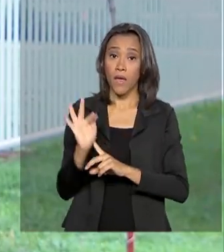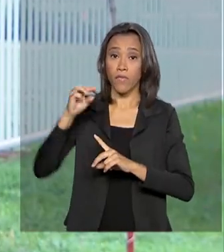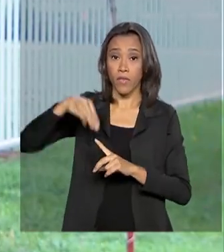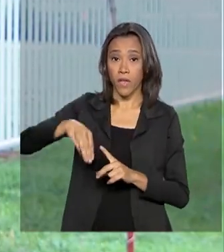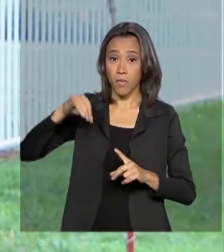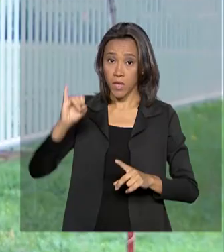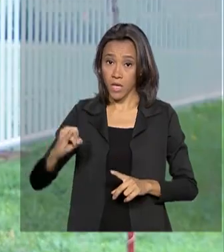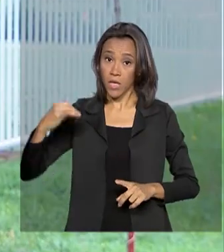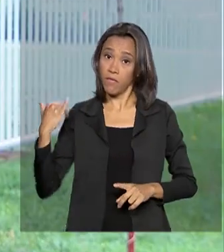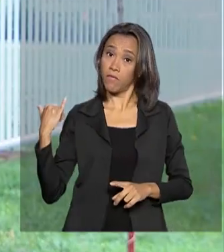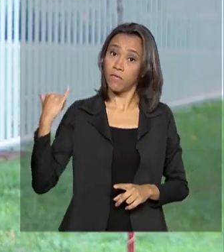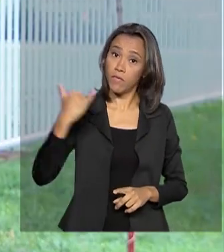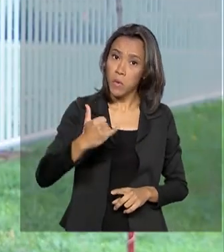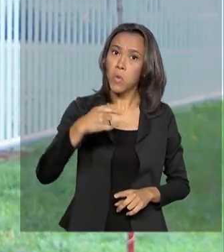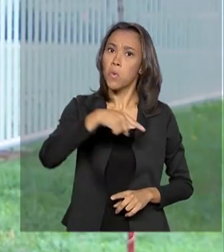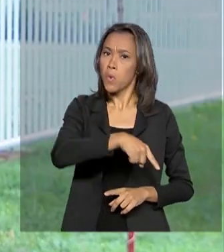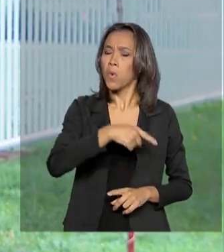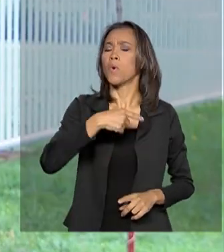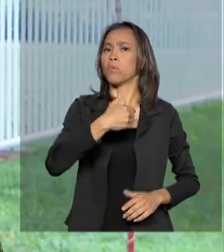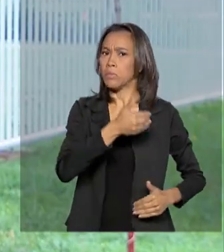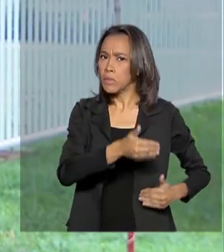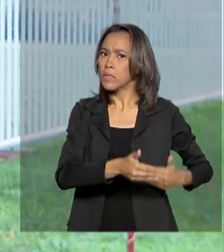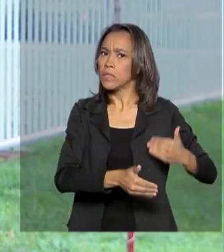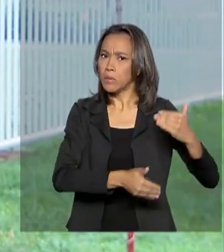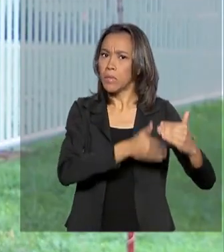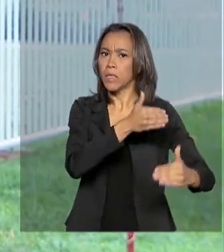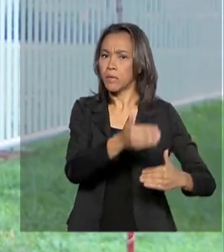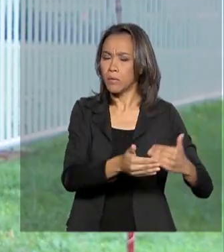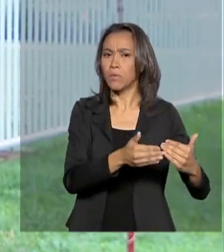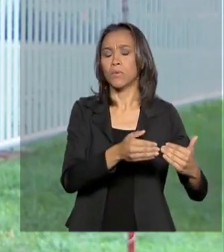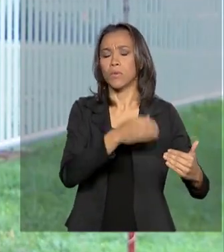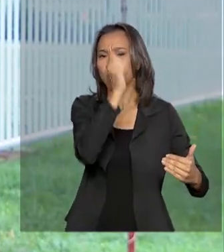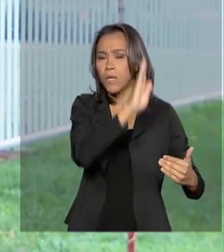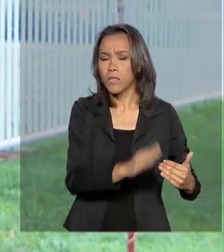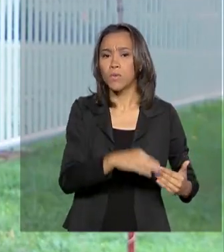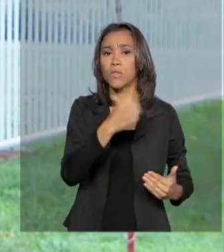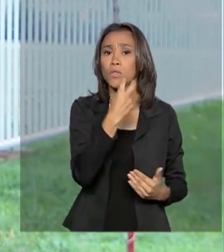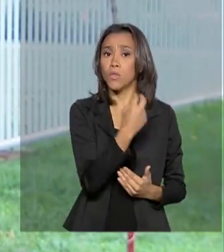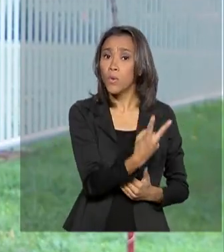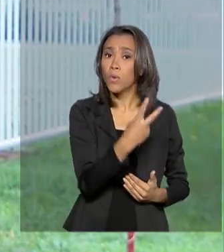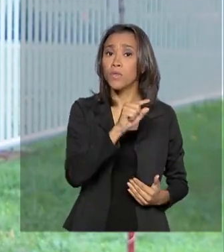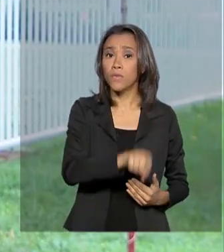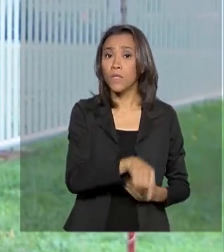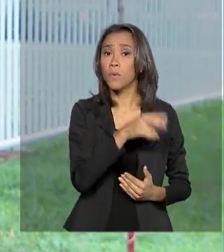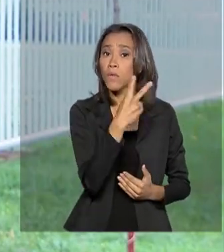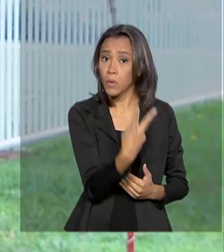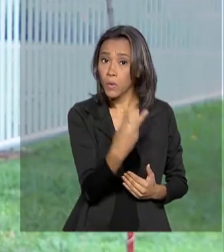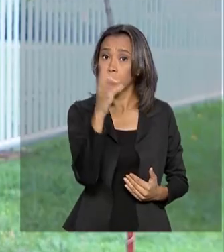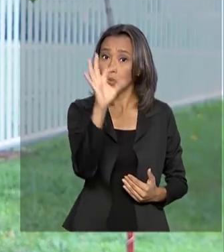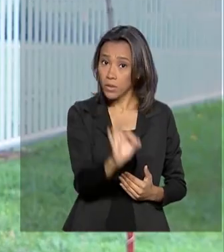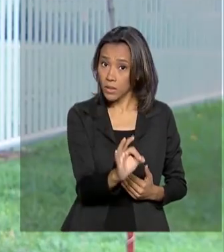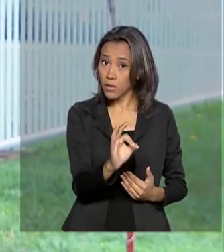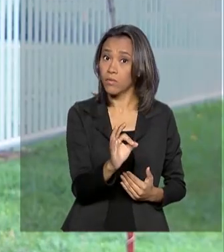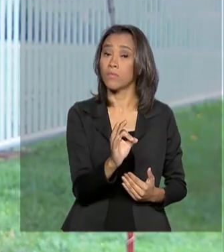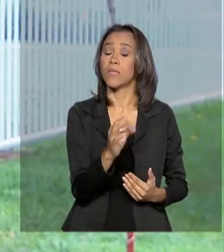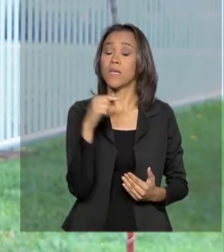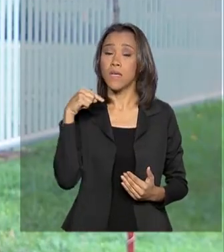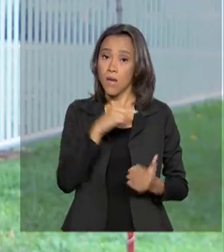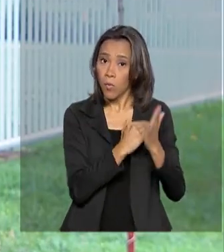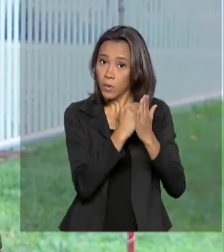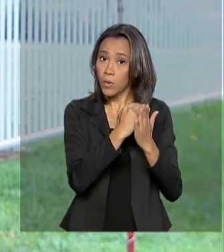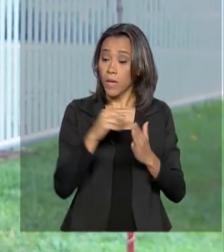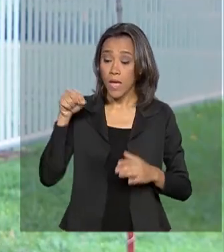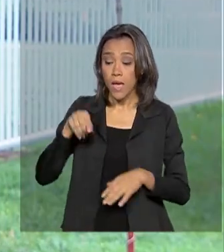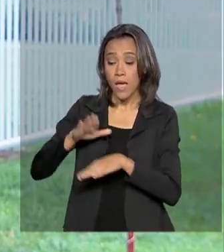de crescimento do Brasil pra este ano de 2% pra 2,2%. Um dos motivos, segundo o